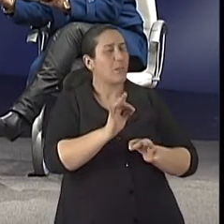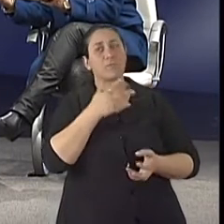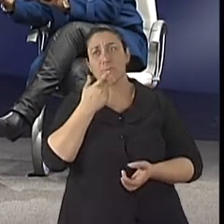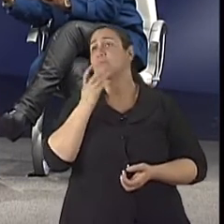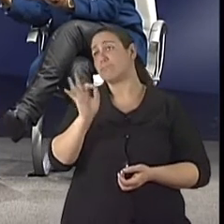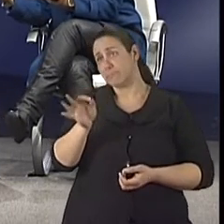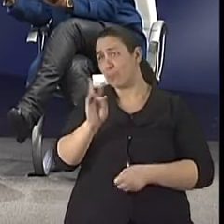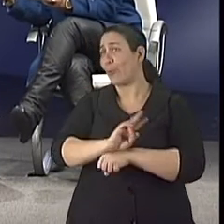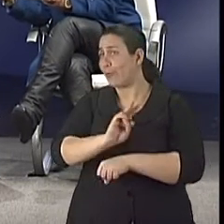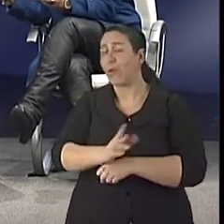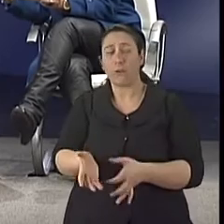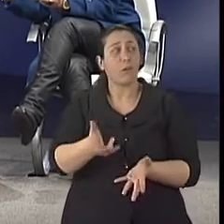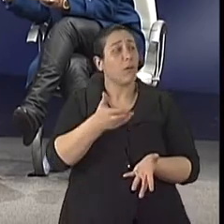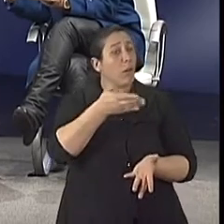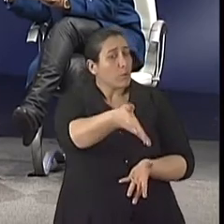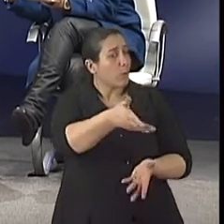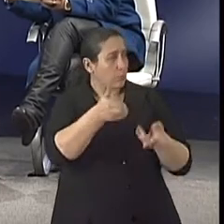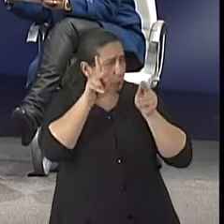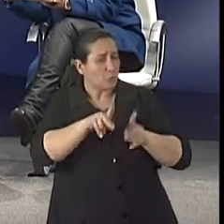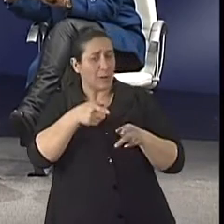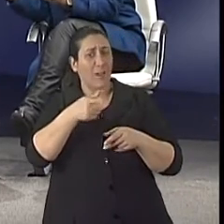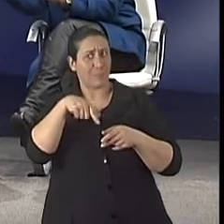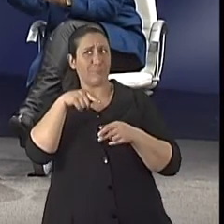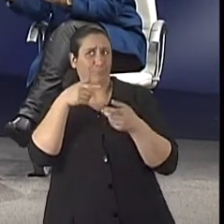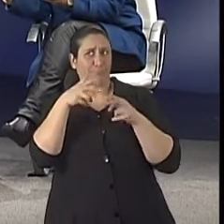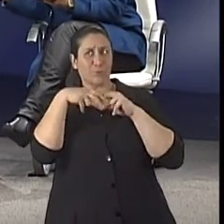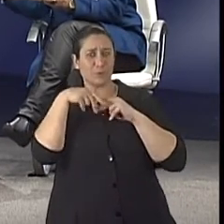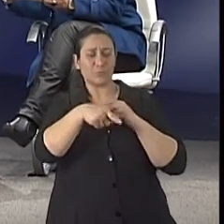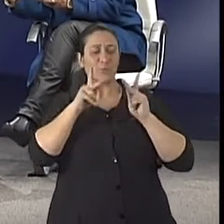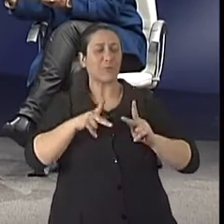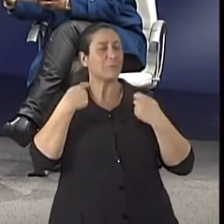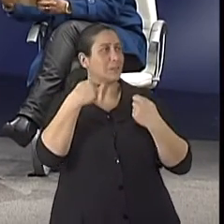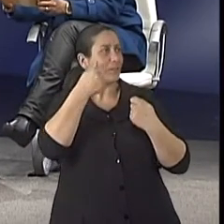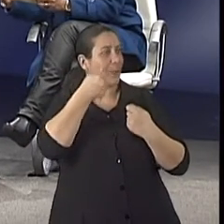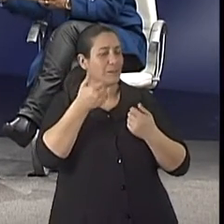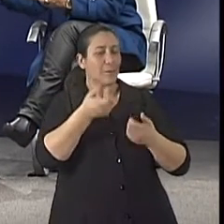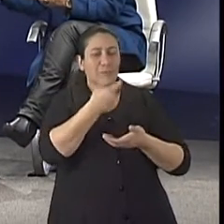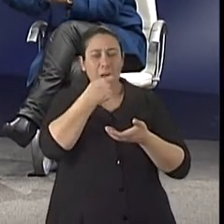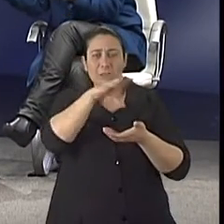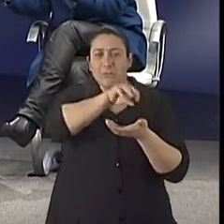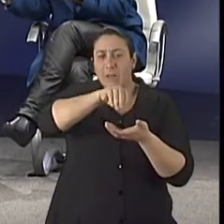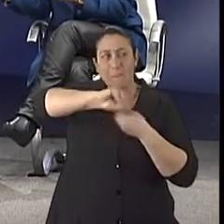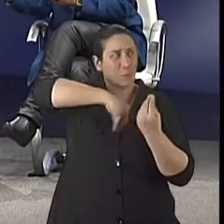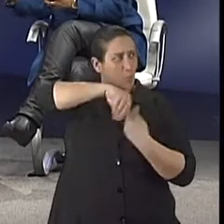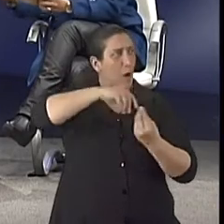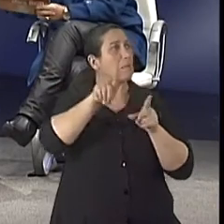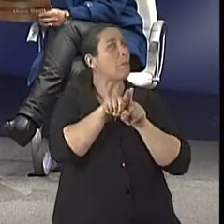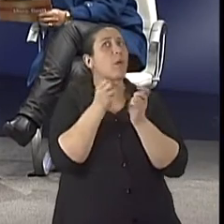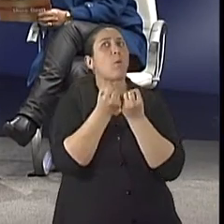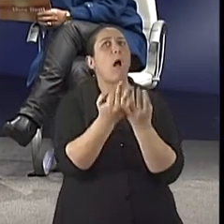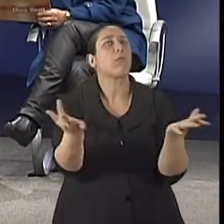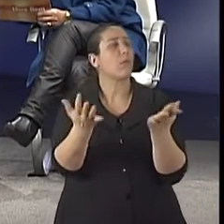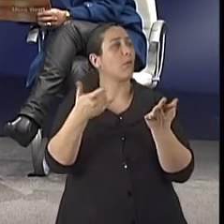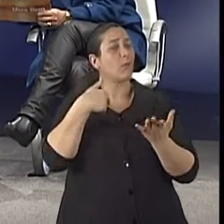para Celso. E dia não tinha razão, É para se tornar veneno, uma questão de quantidade e como eu vou